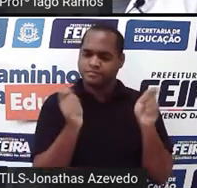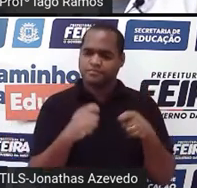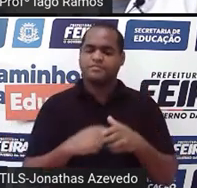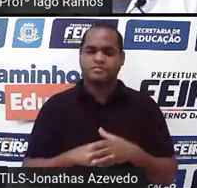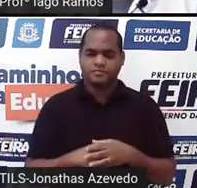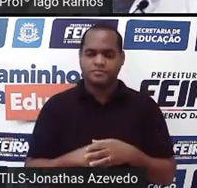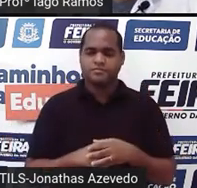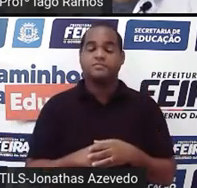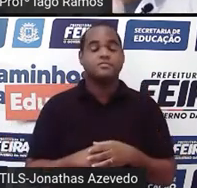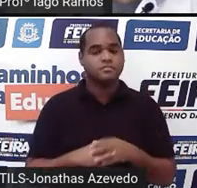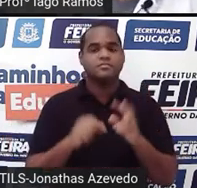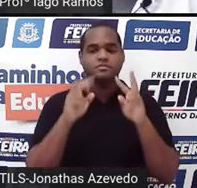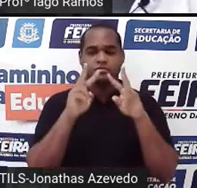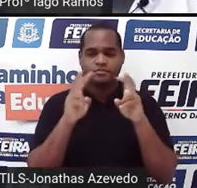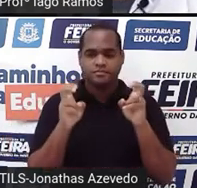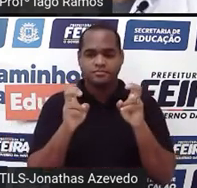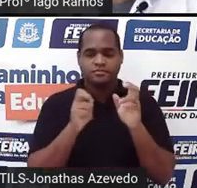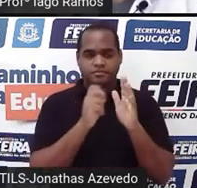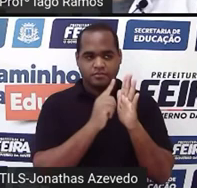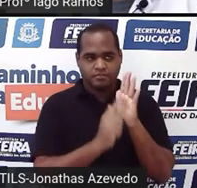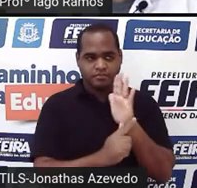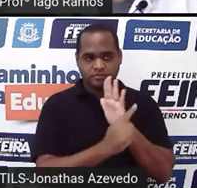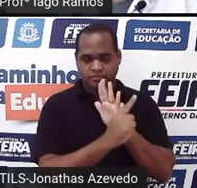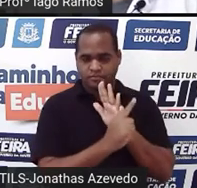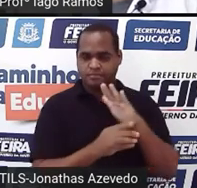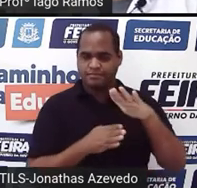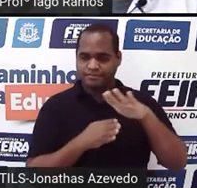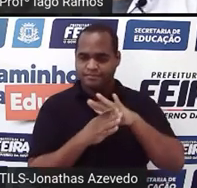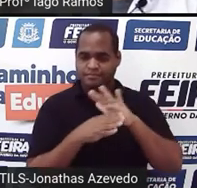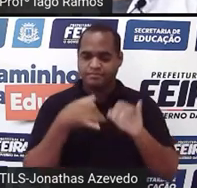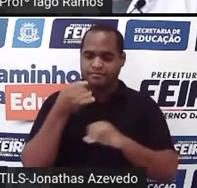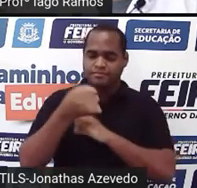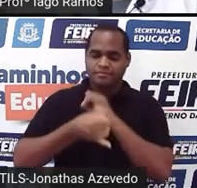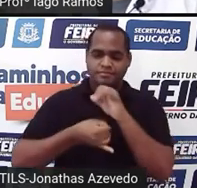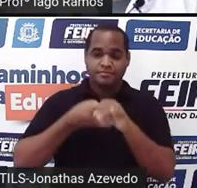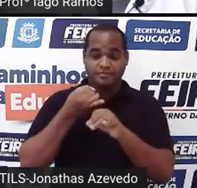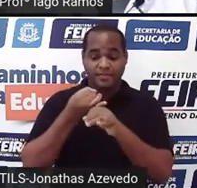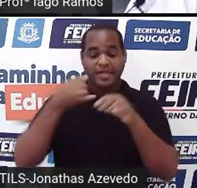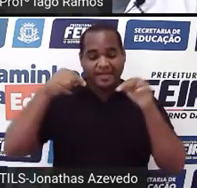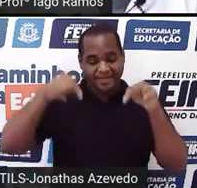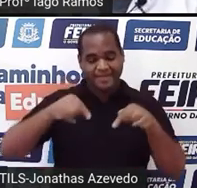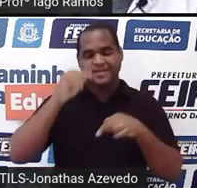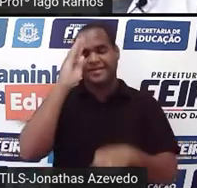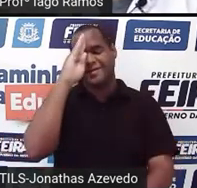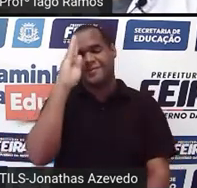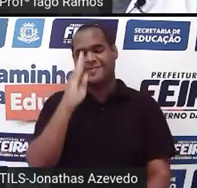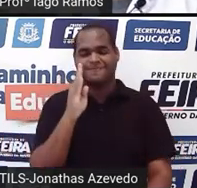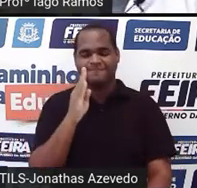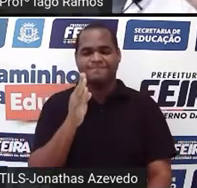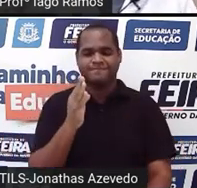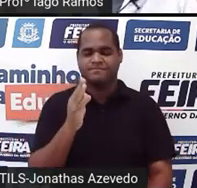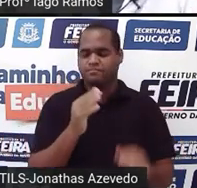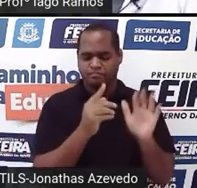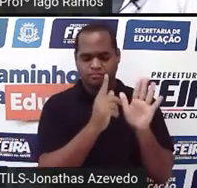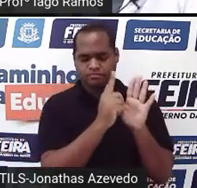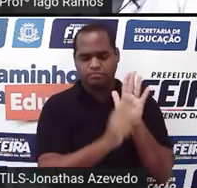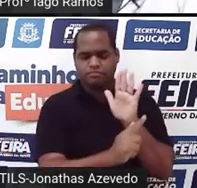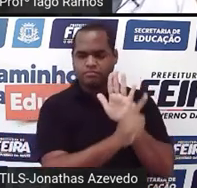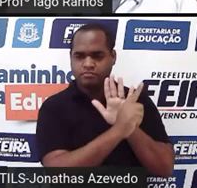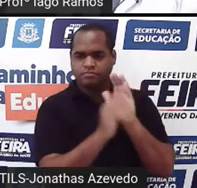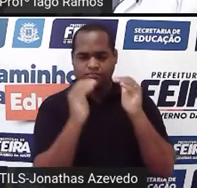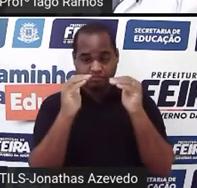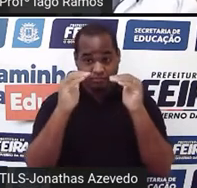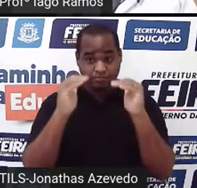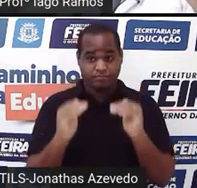gráfico aí é sobre acesso à internet no Brasil. É o título. Nesse gráfico aqui, abaixo do